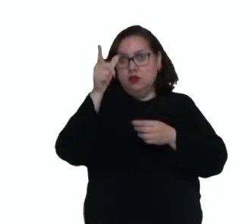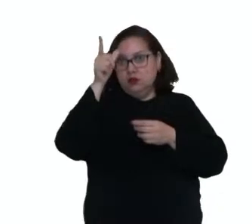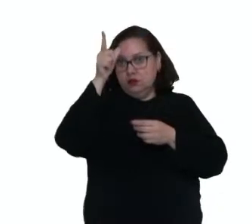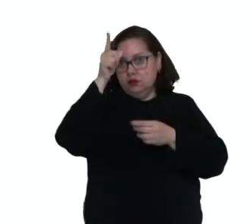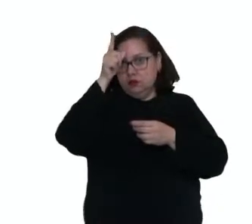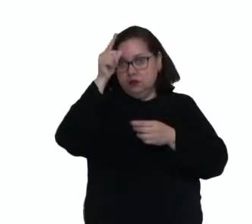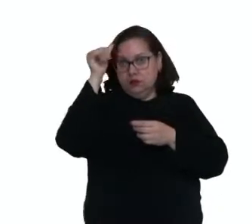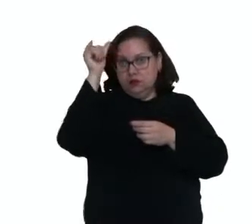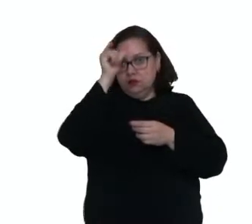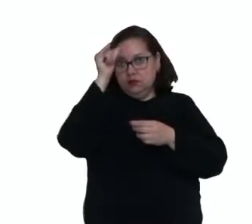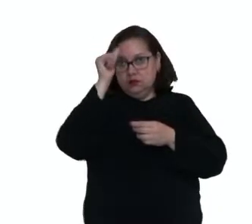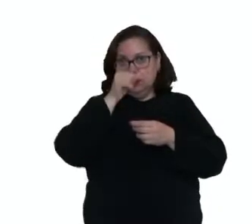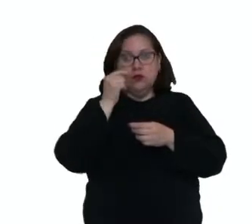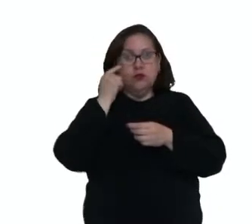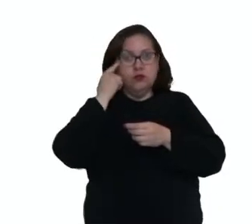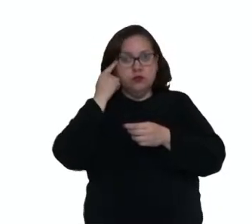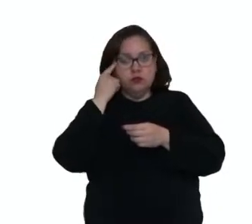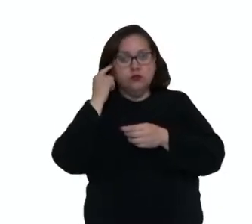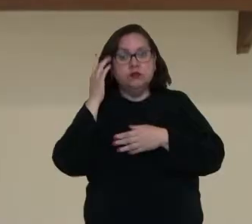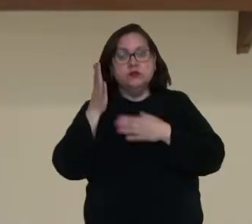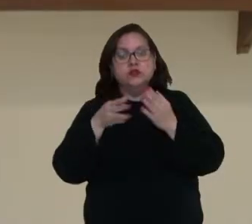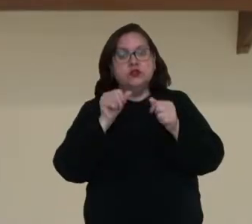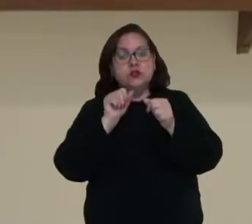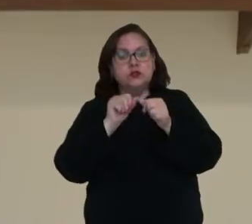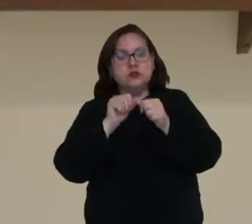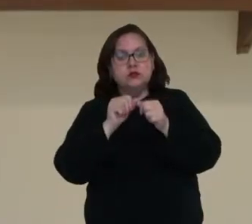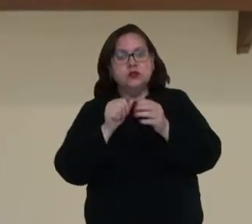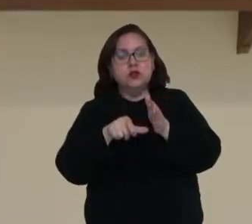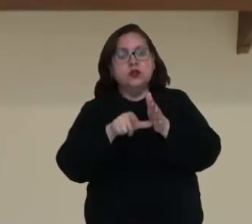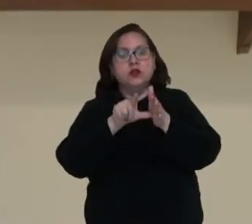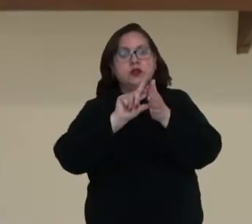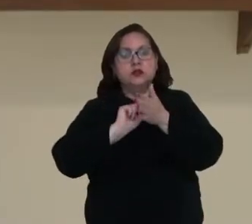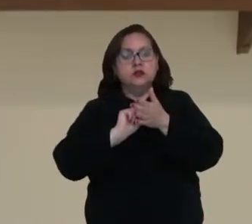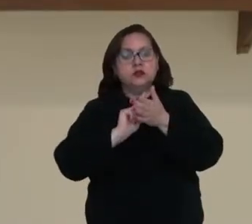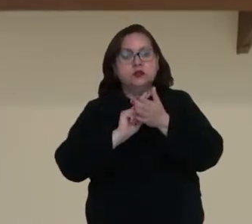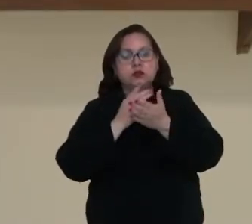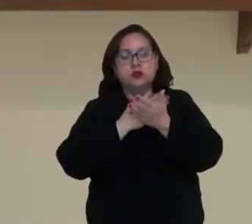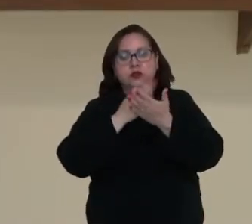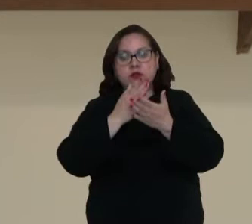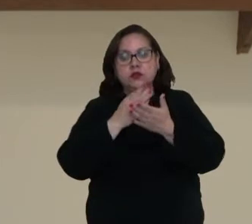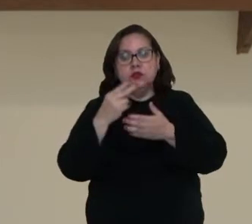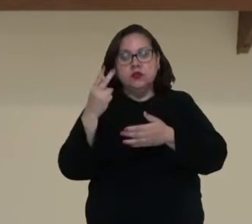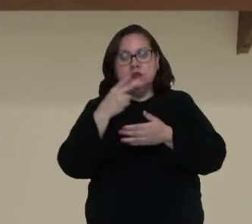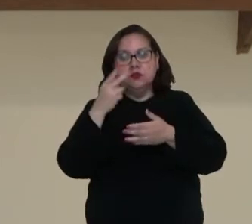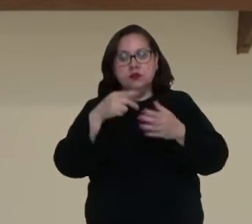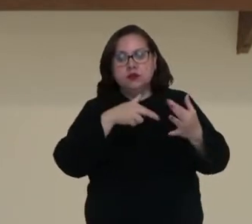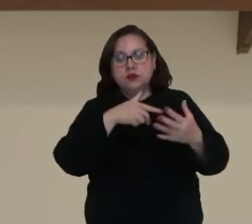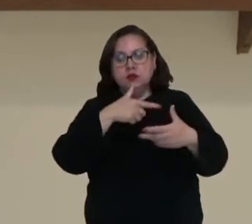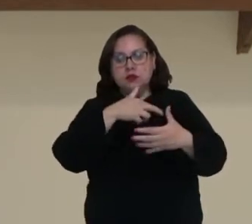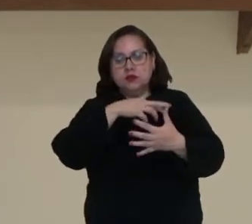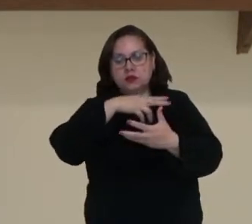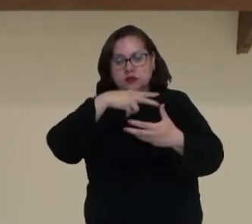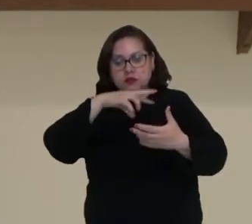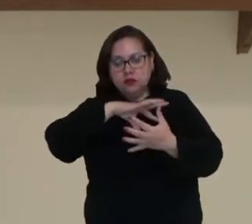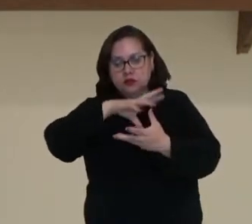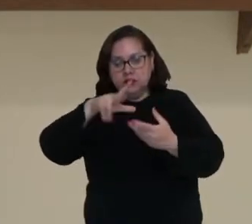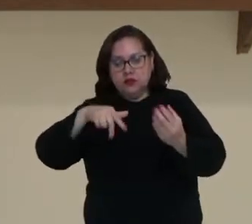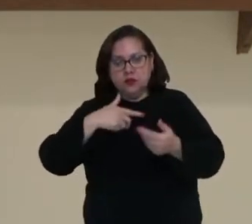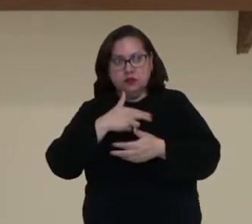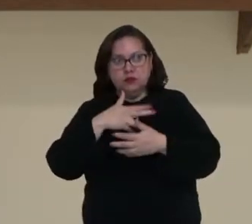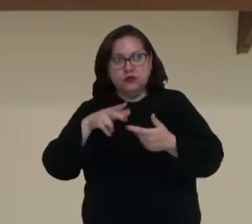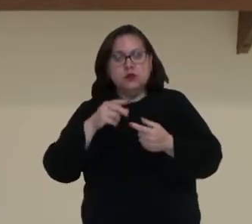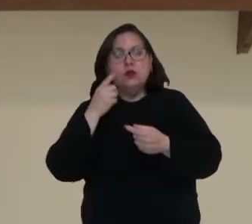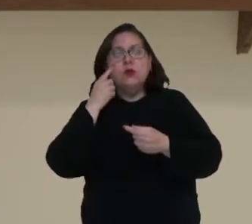-Tóquio vai ser, então, já formado antes mesmo de se iniciar a Segunda Guerra Mundial. O objetivo da